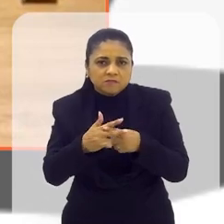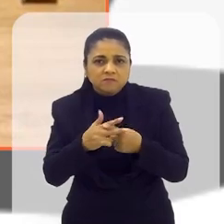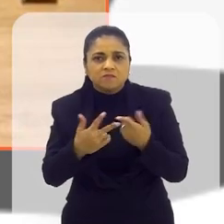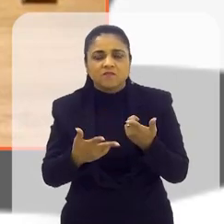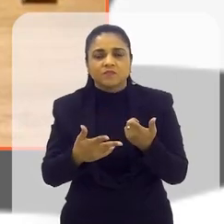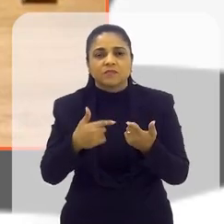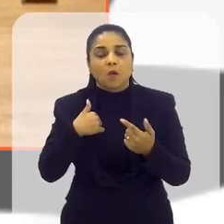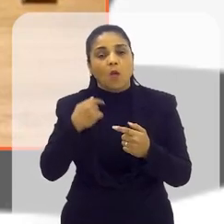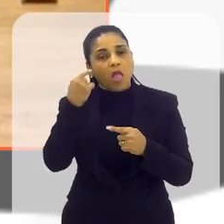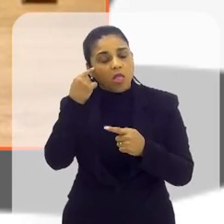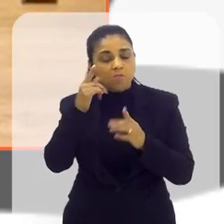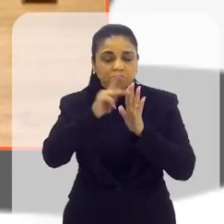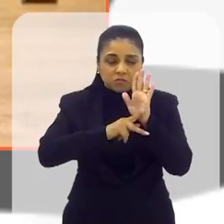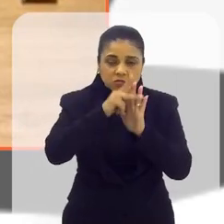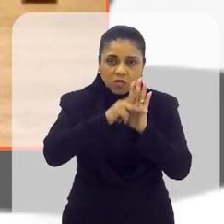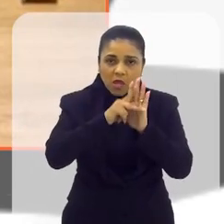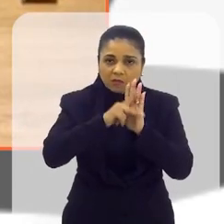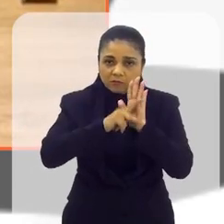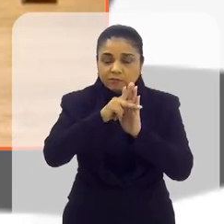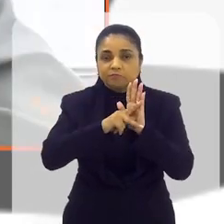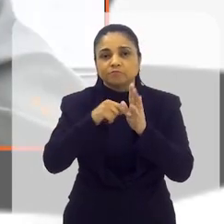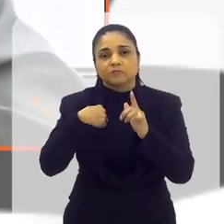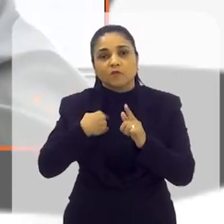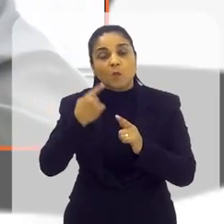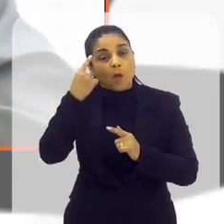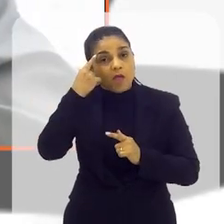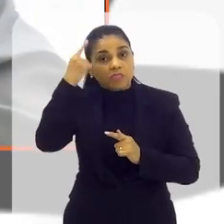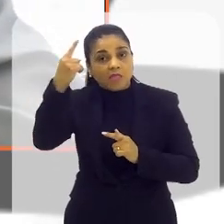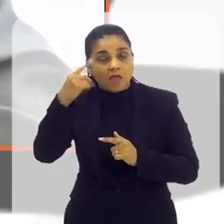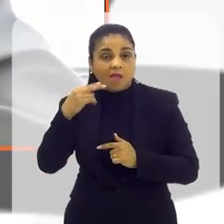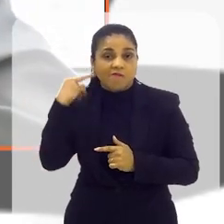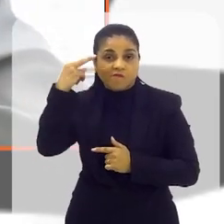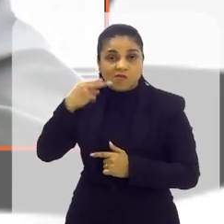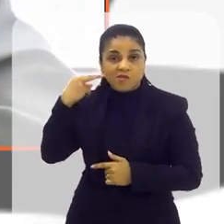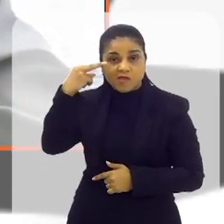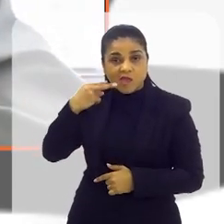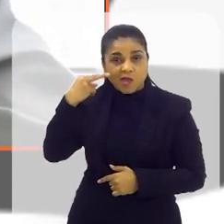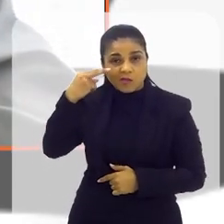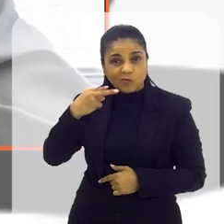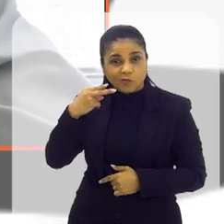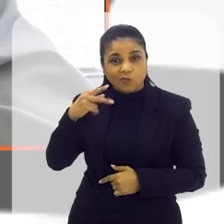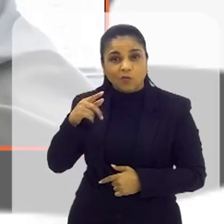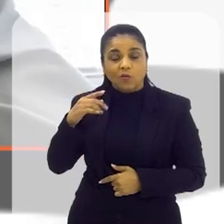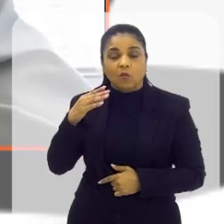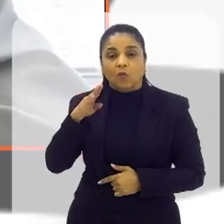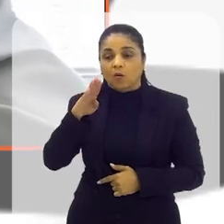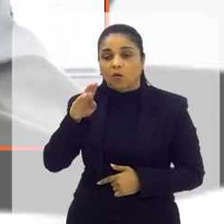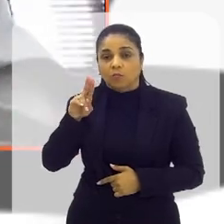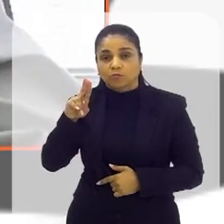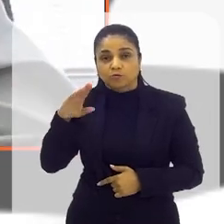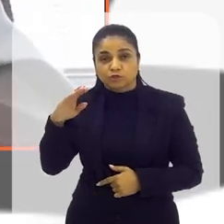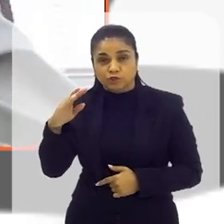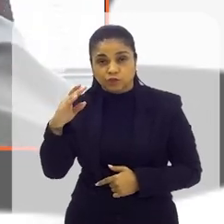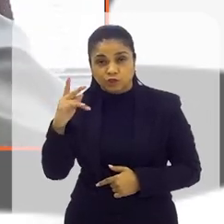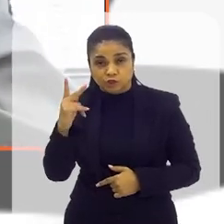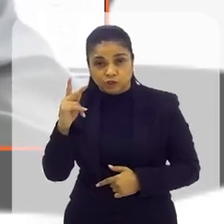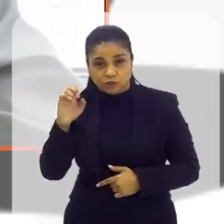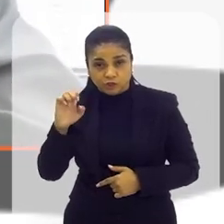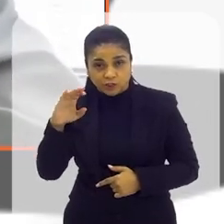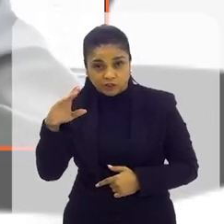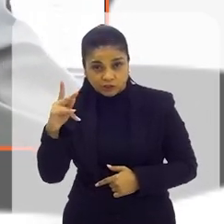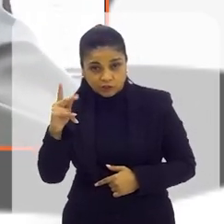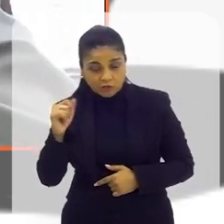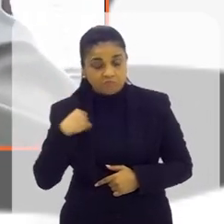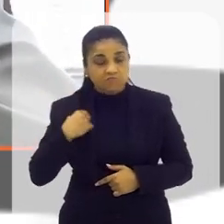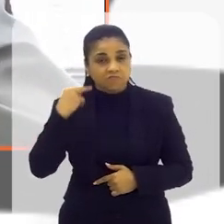arrumassem. Então nós montamos esse projeto, que até que foi uma ideia do vereador, o vereador Buchecha de Volta Redonda, que deu